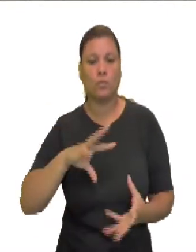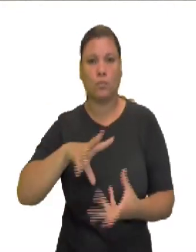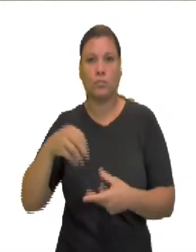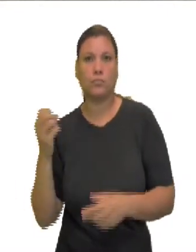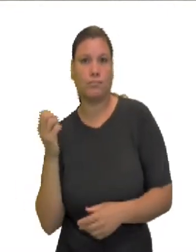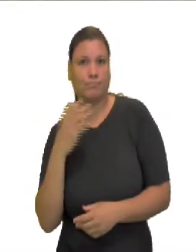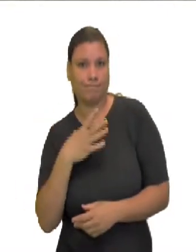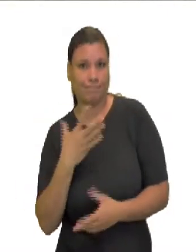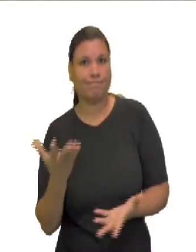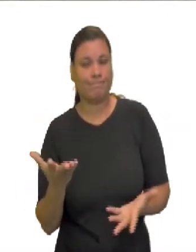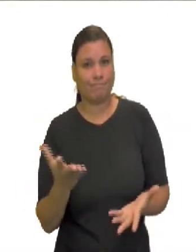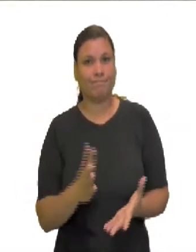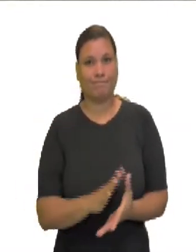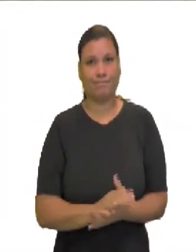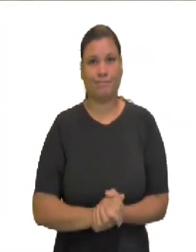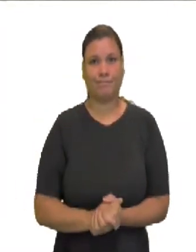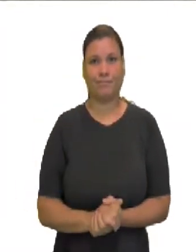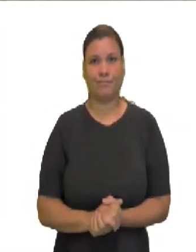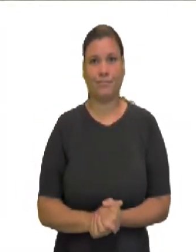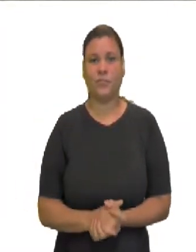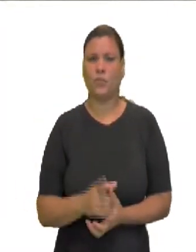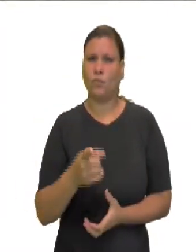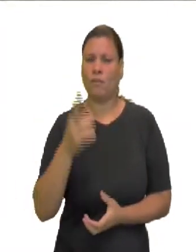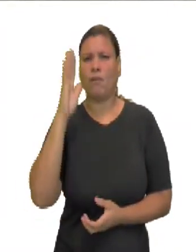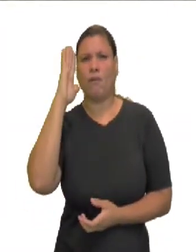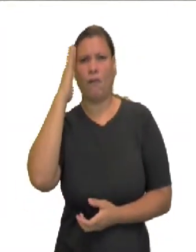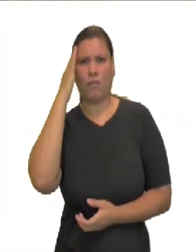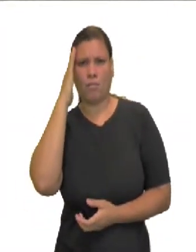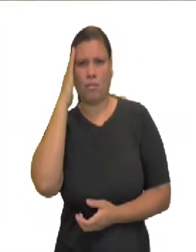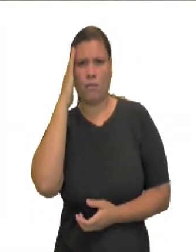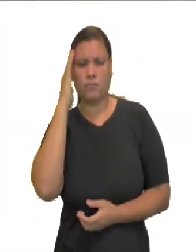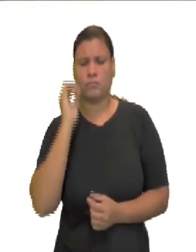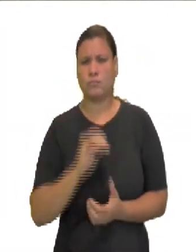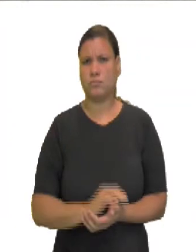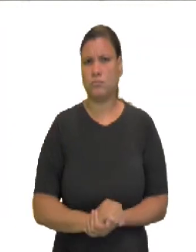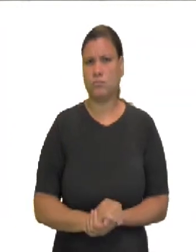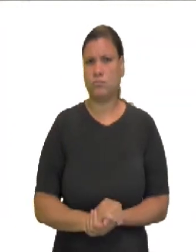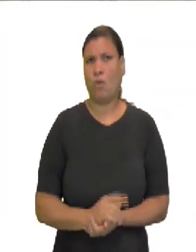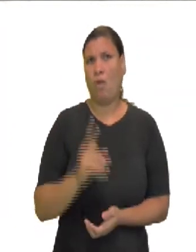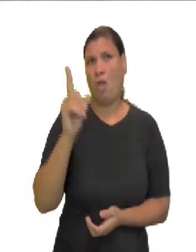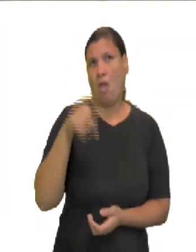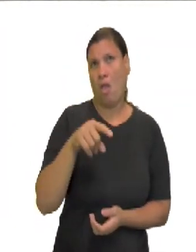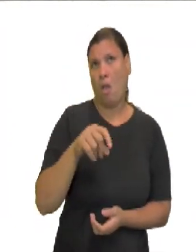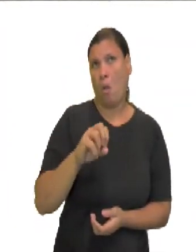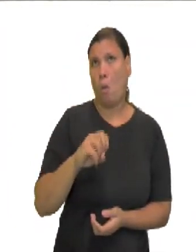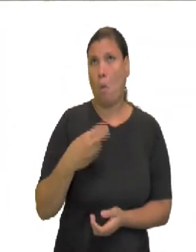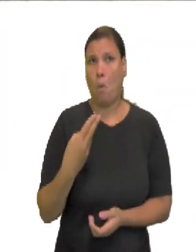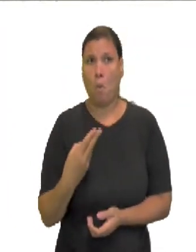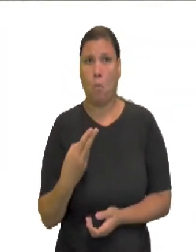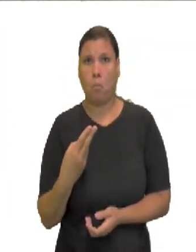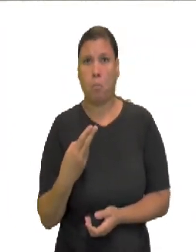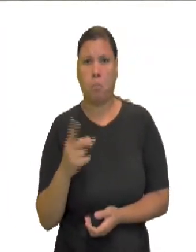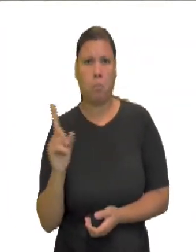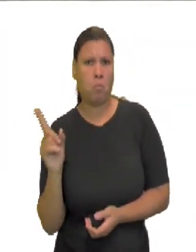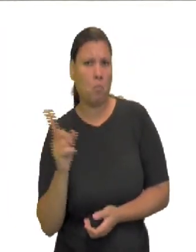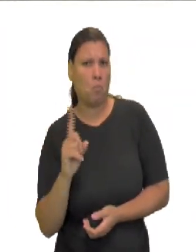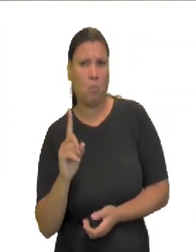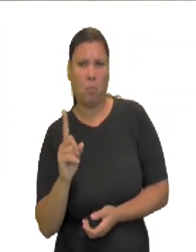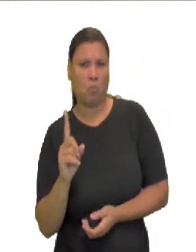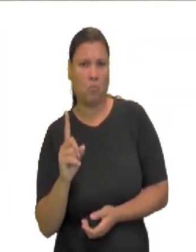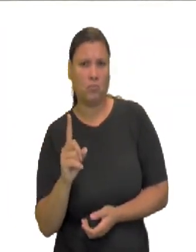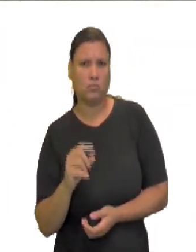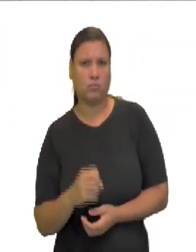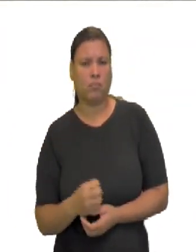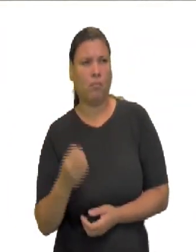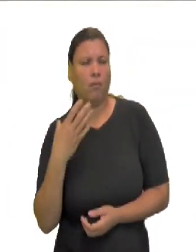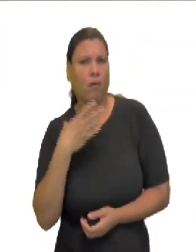Vamos ver. Mas se você entende o que é ou o que não nos referimos como tratamos de